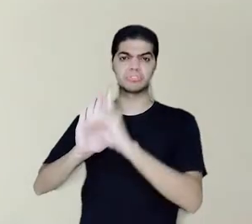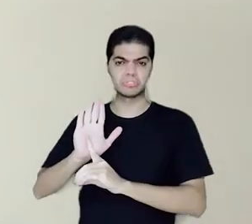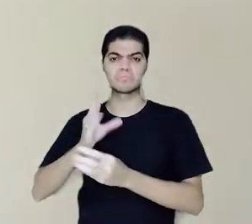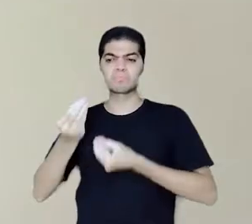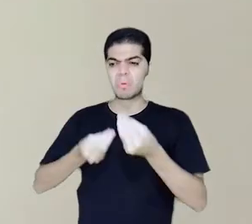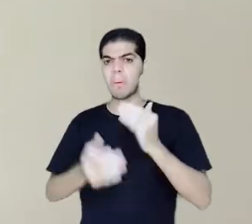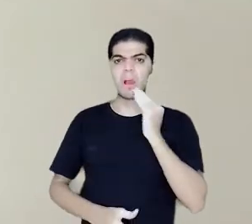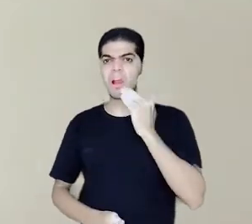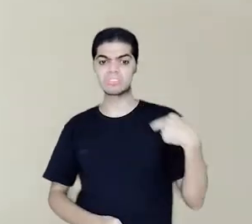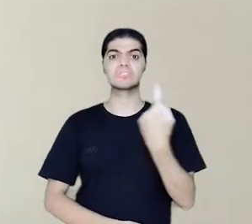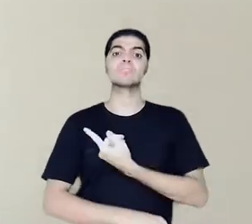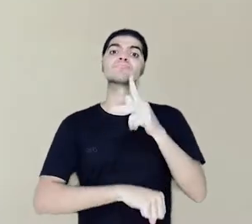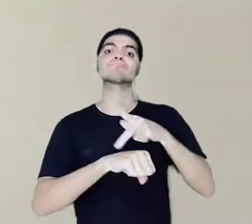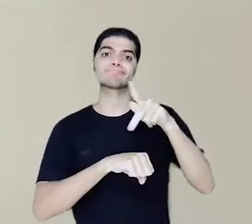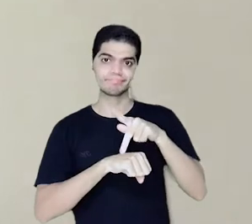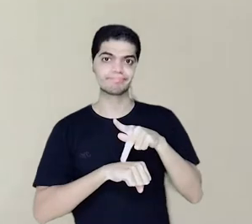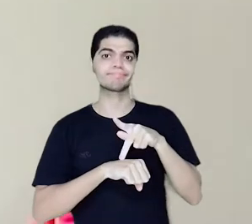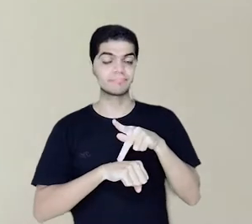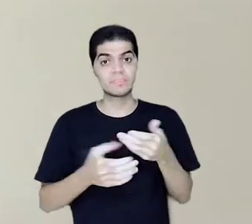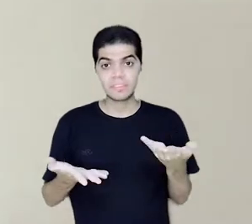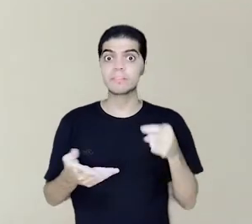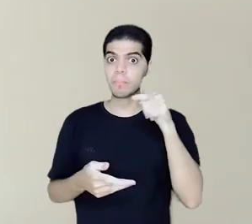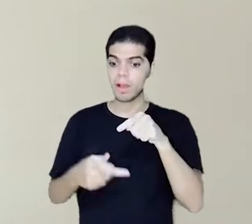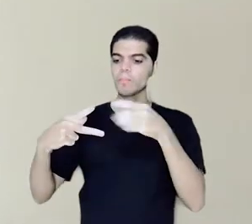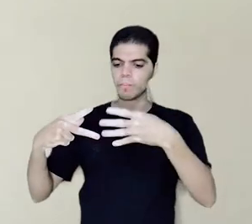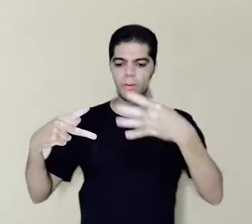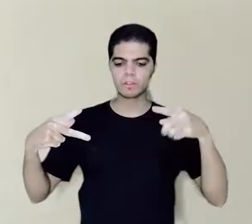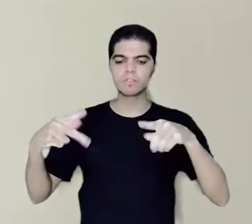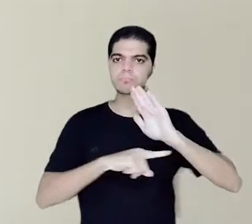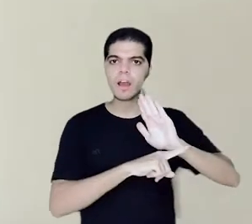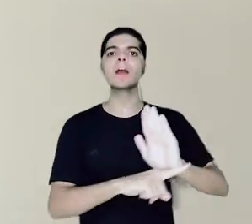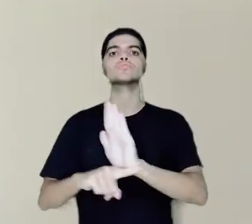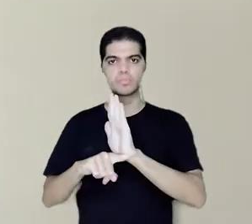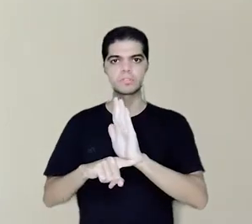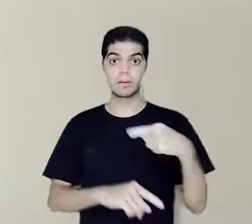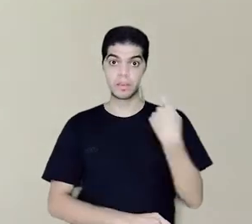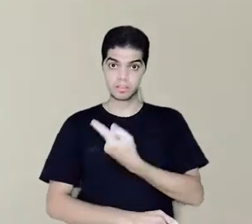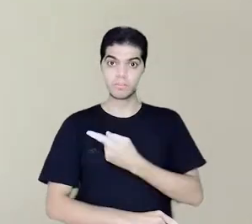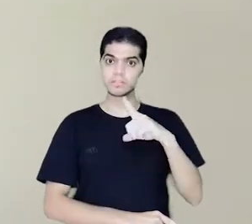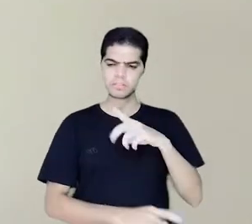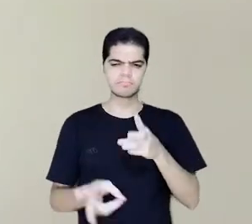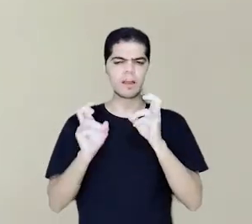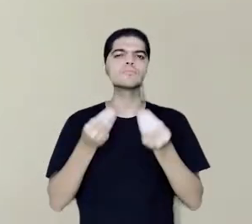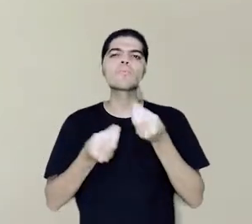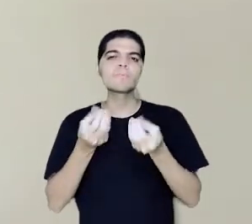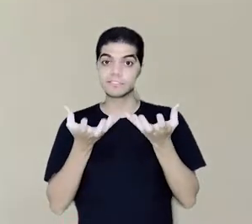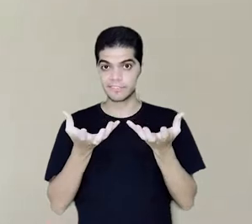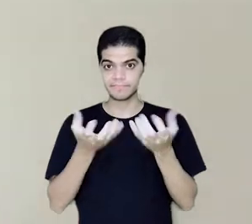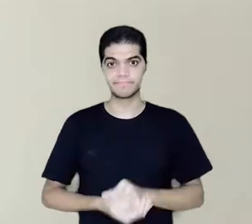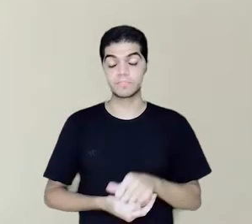de desmonte do nosso país e que o portal seja uma ferramenta para que a gente dispute os rumos que a gente quer